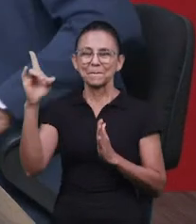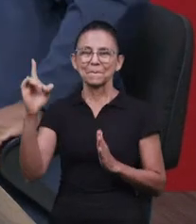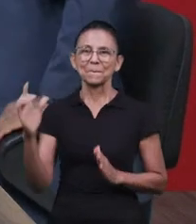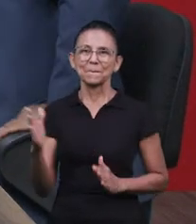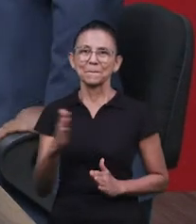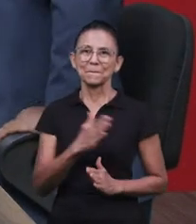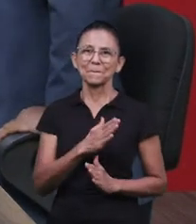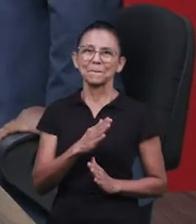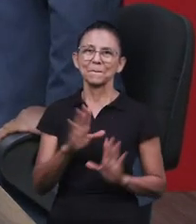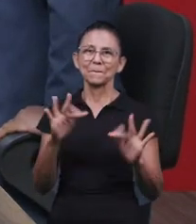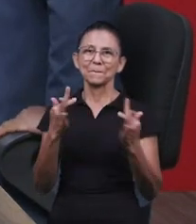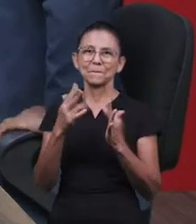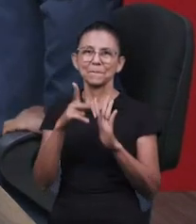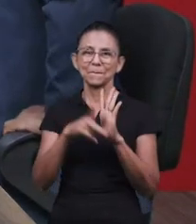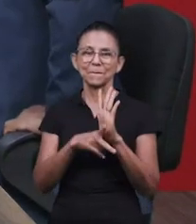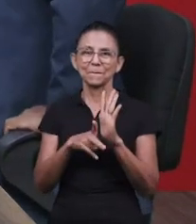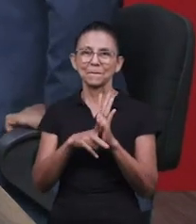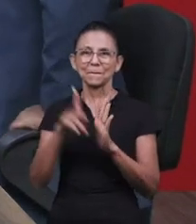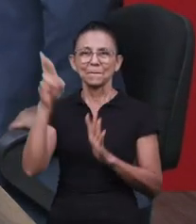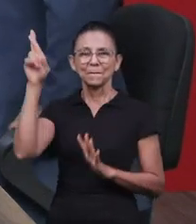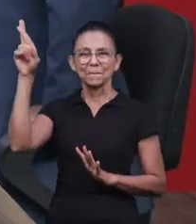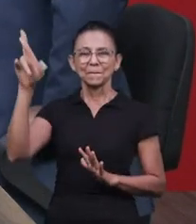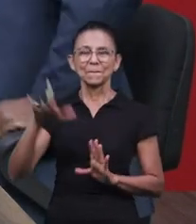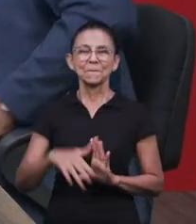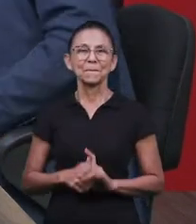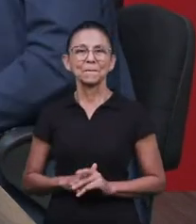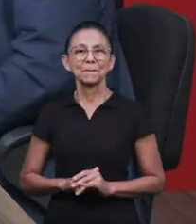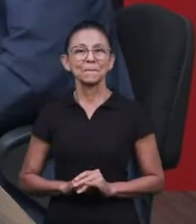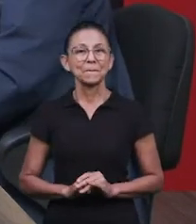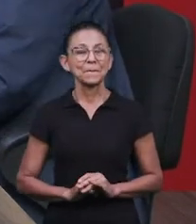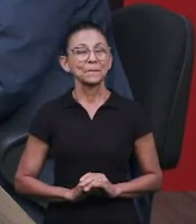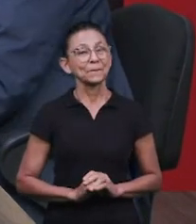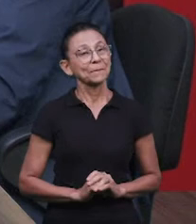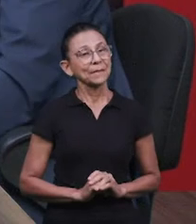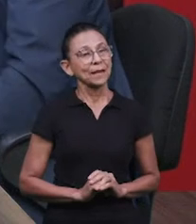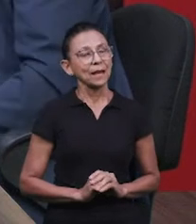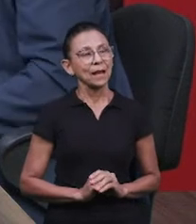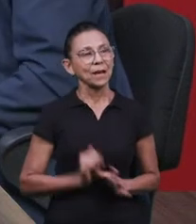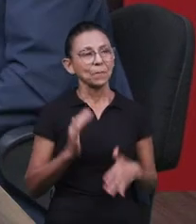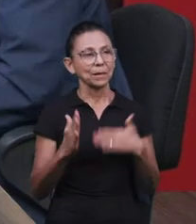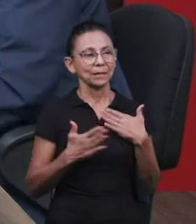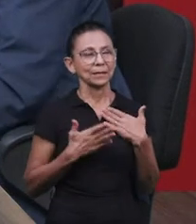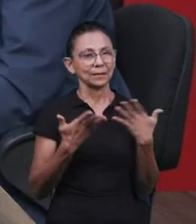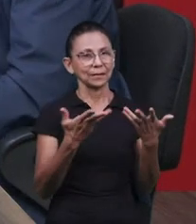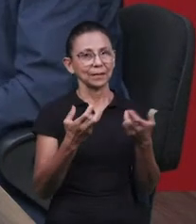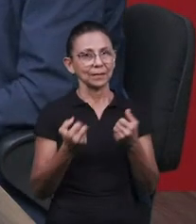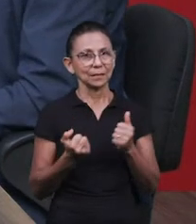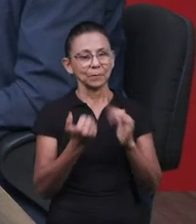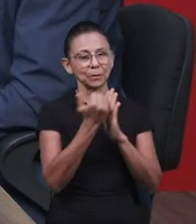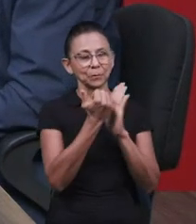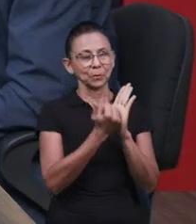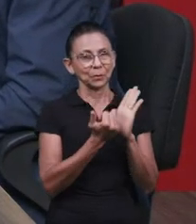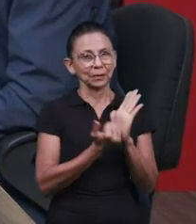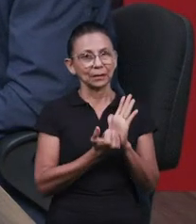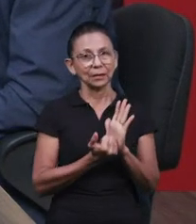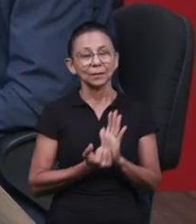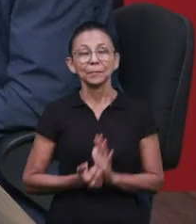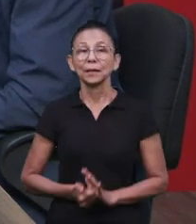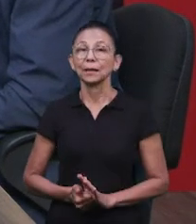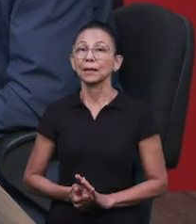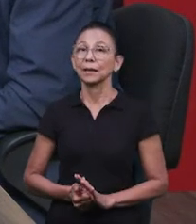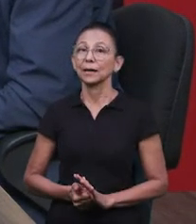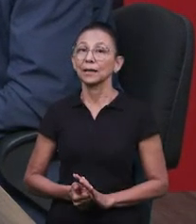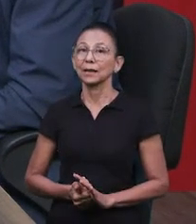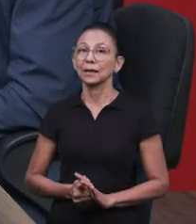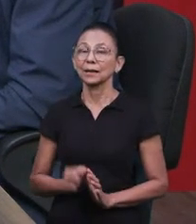edição do programa Família, um projeto de Deus. Primeiro, eu quero me despedir de vocês aqui, com alegria recebê-los aqui no nosso programa, já